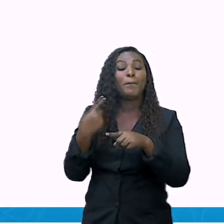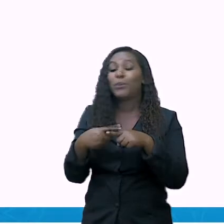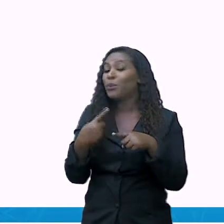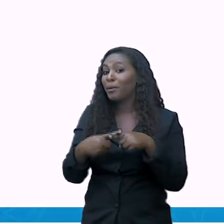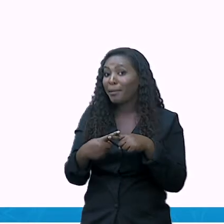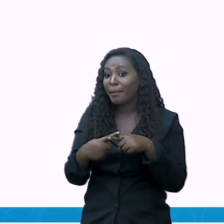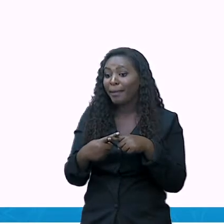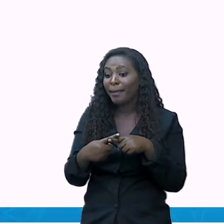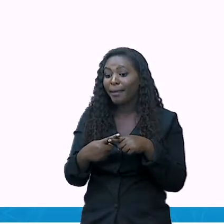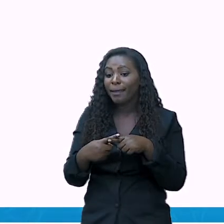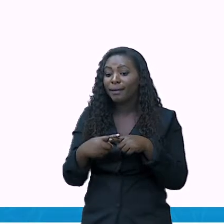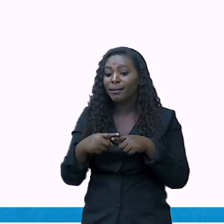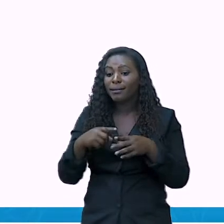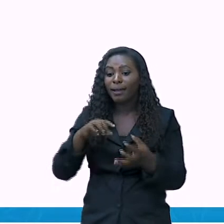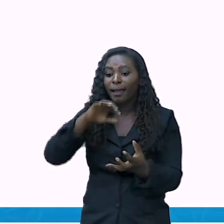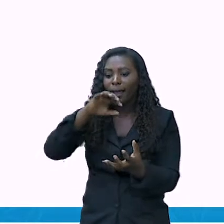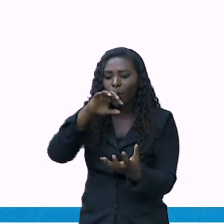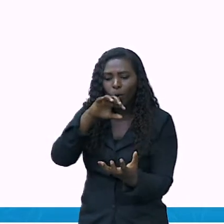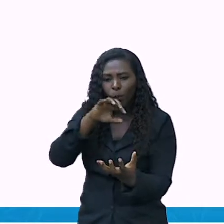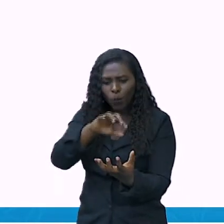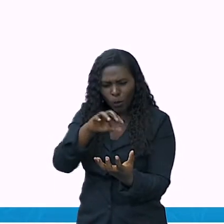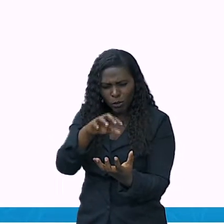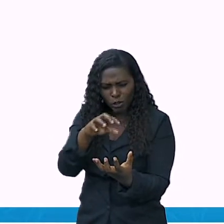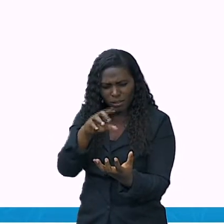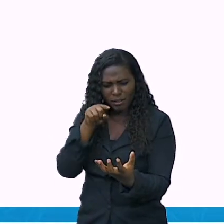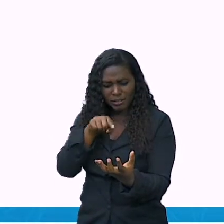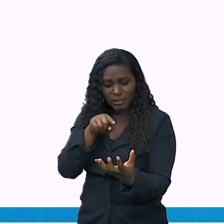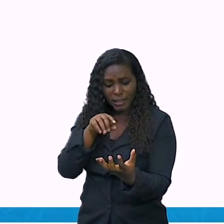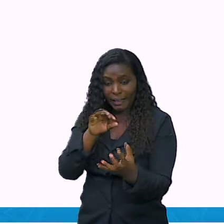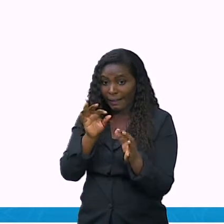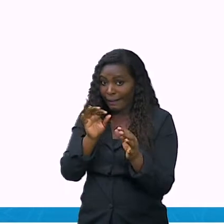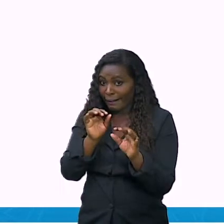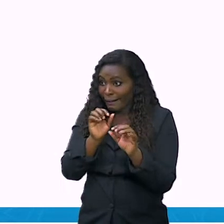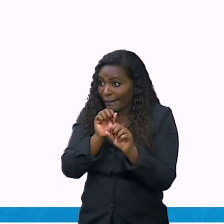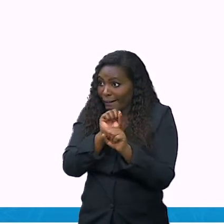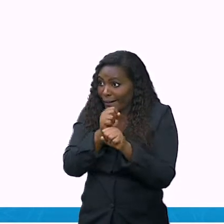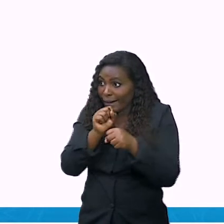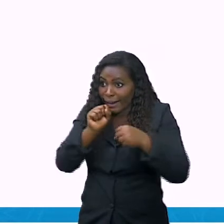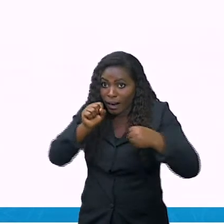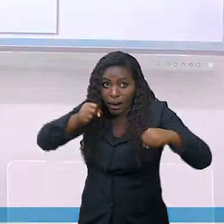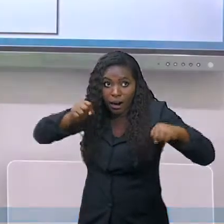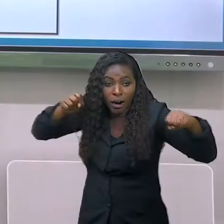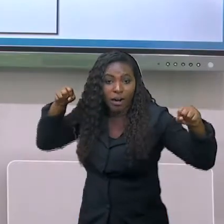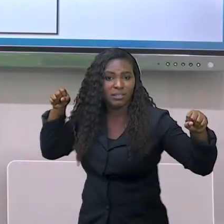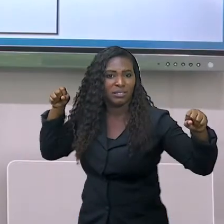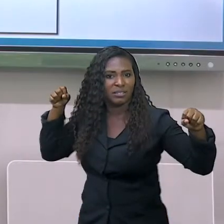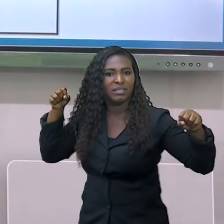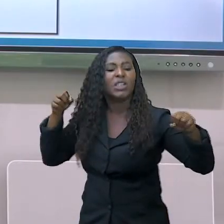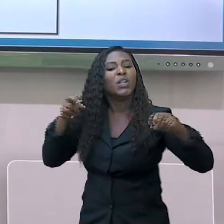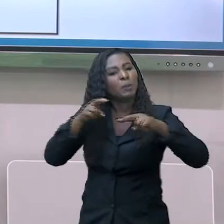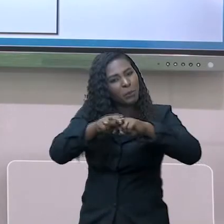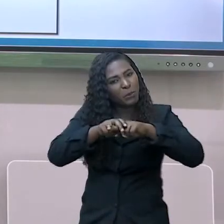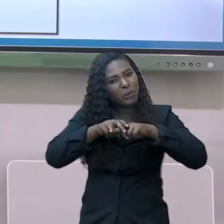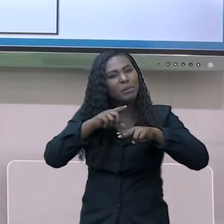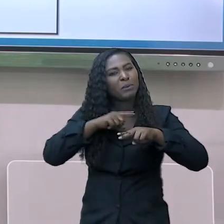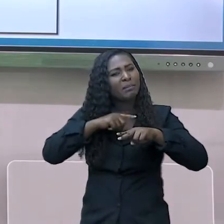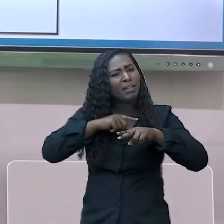cultural e também climática e tudo isso vai